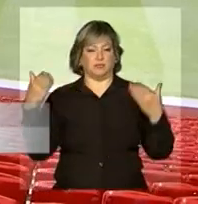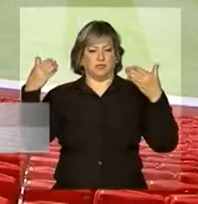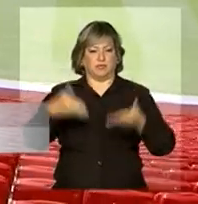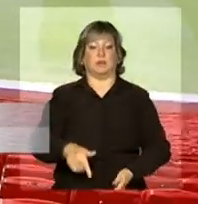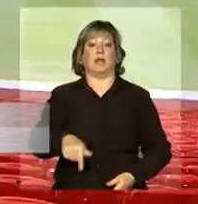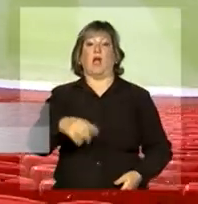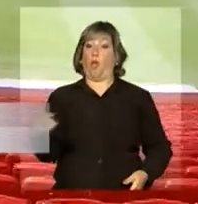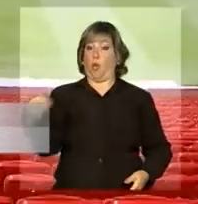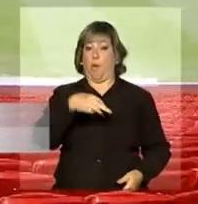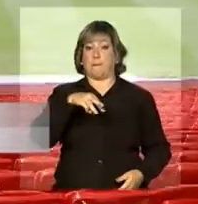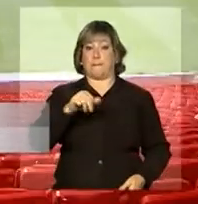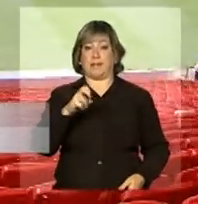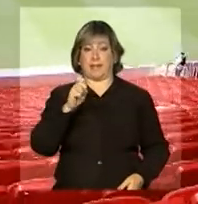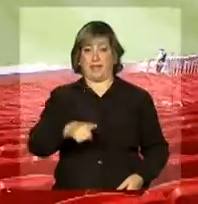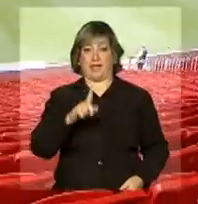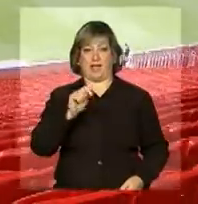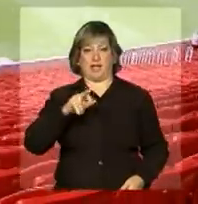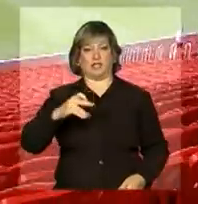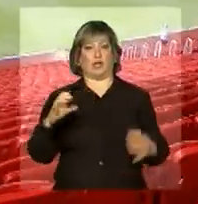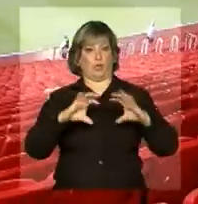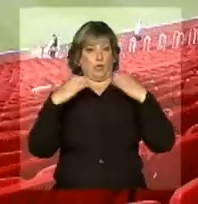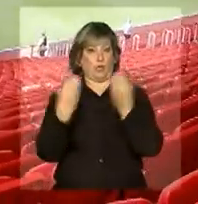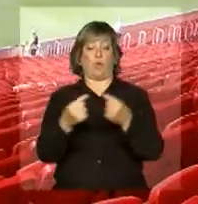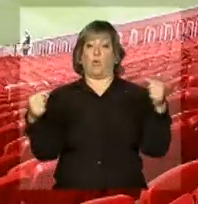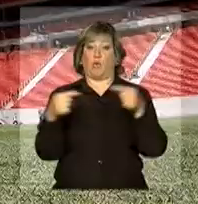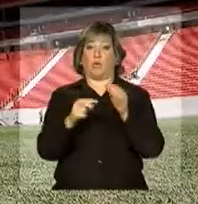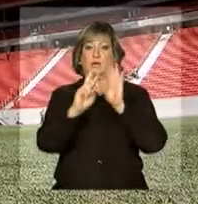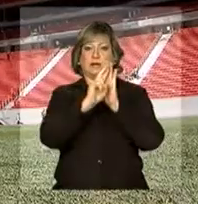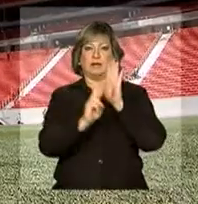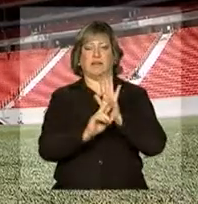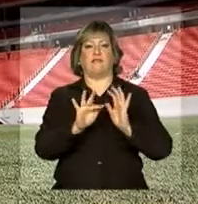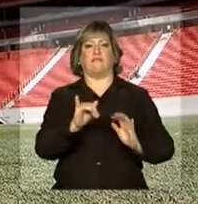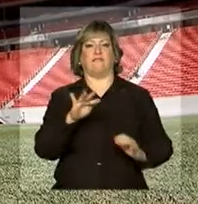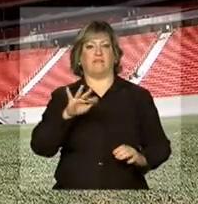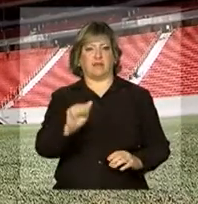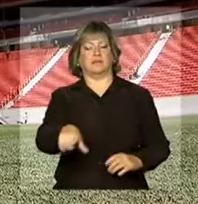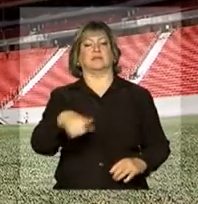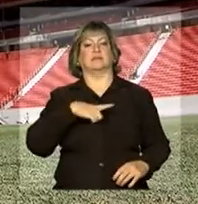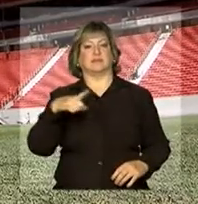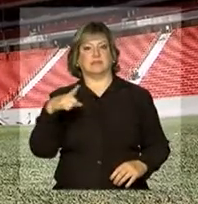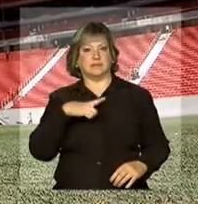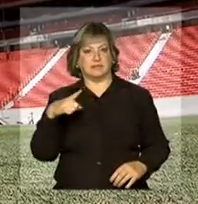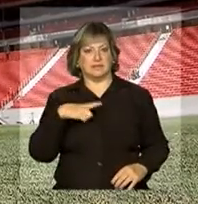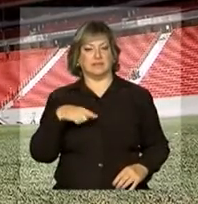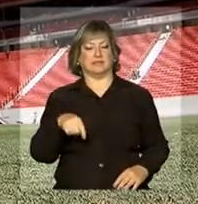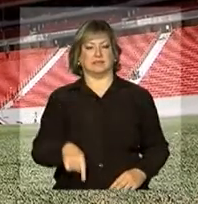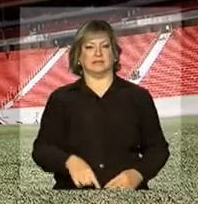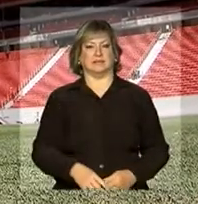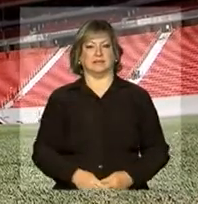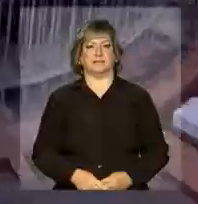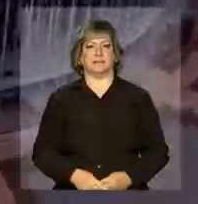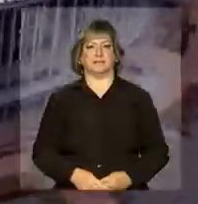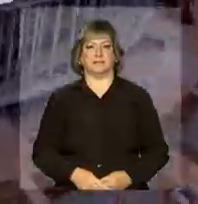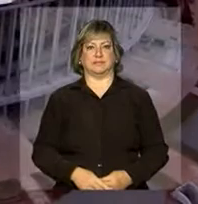novo Mané Garrincha segue o padrão da FIFA, a Federação Internacional de Futebol.